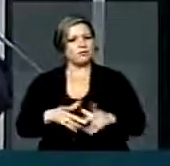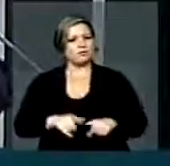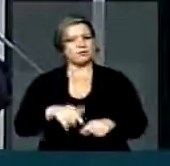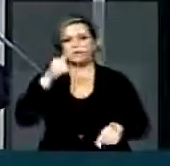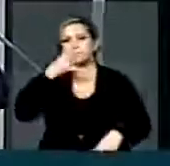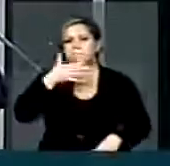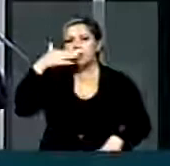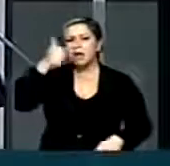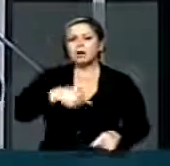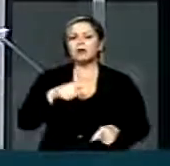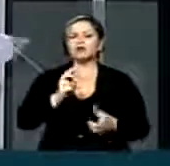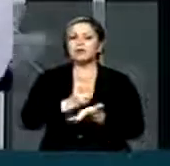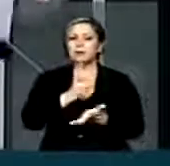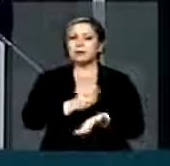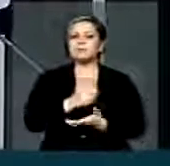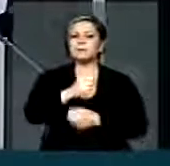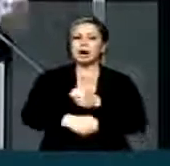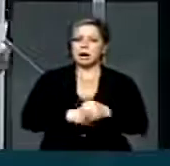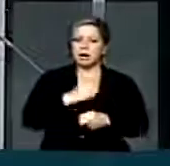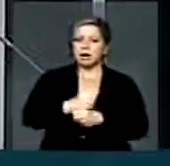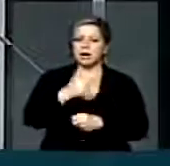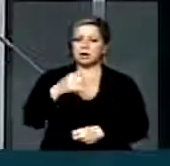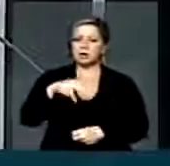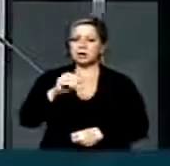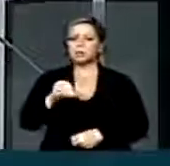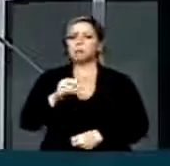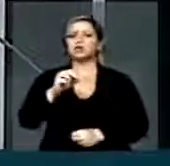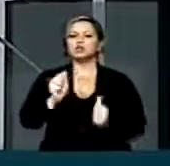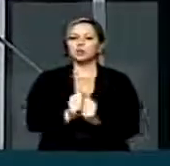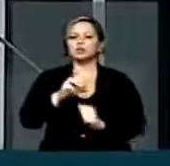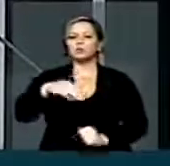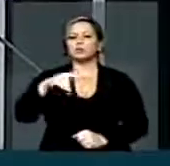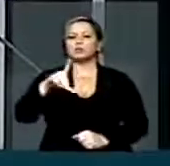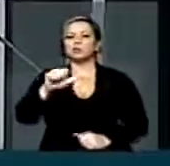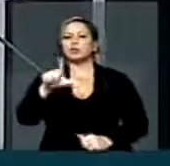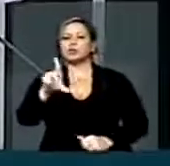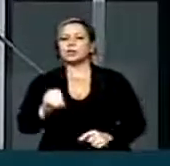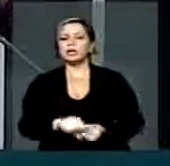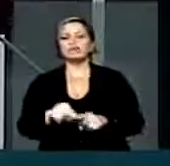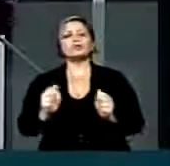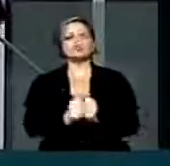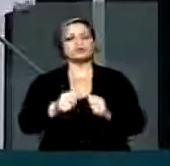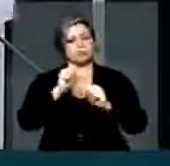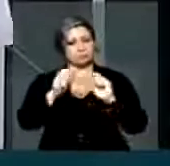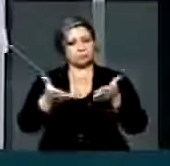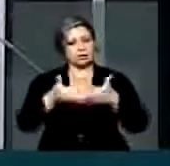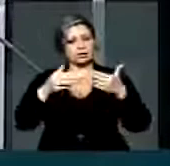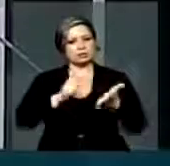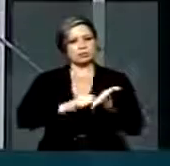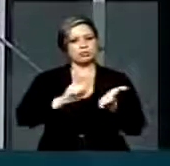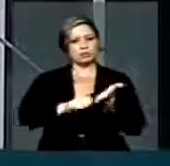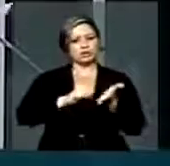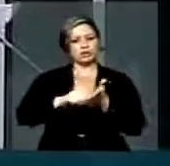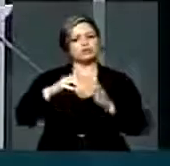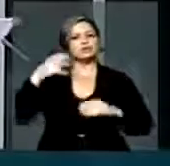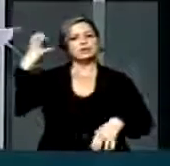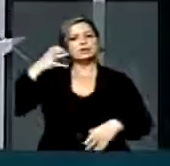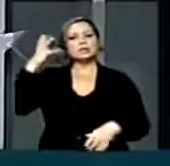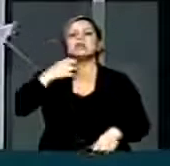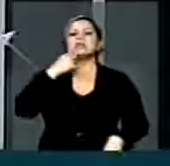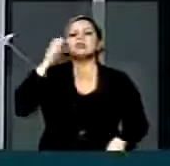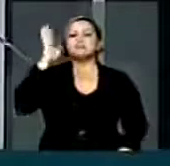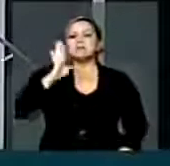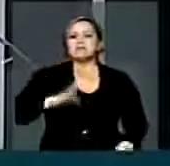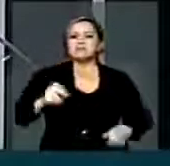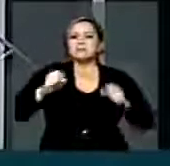Por isso, eu dei entrada nesse projeto e eu solicito a vossa excelência, presidente, a divulgação nos anais competentes, principalmente na Voz do Brasil, para que ela